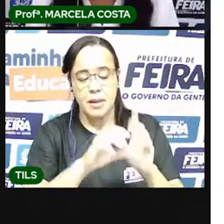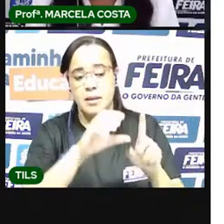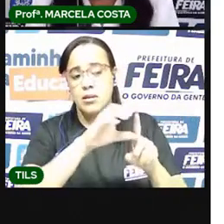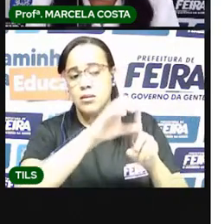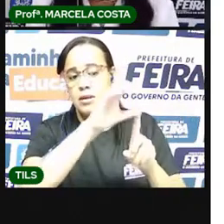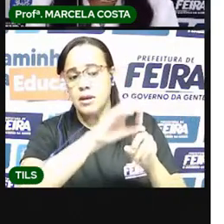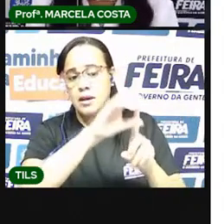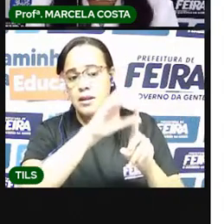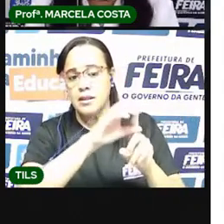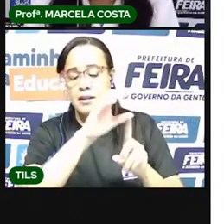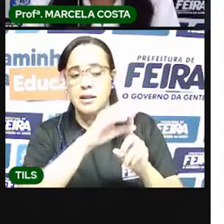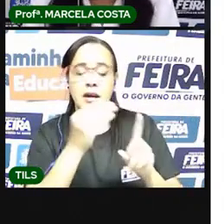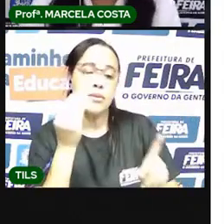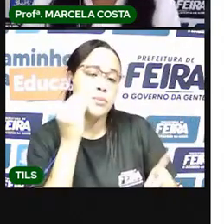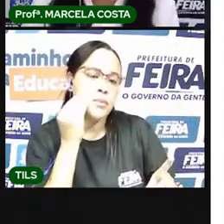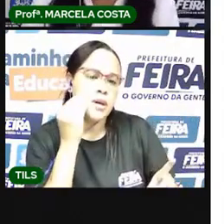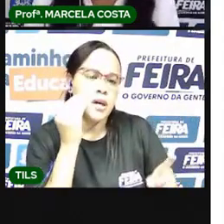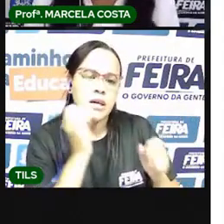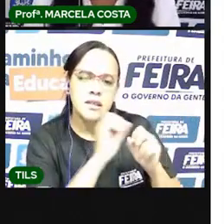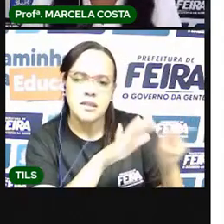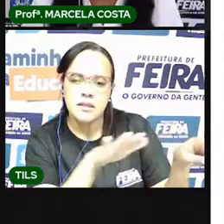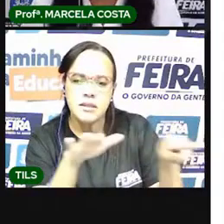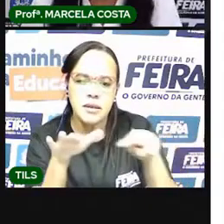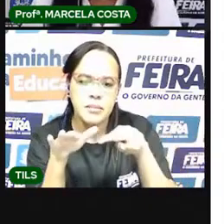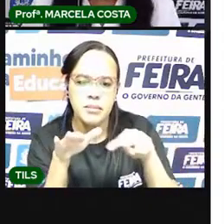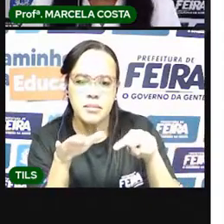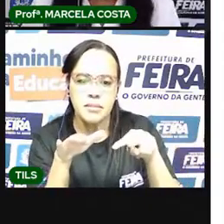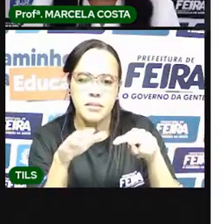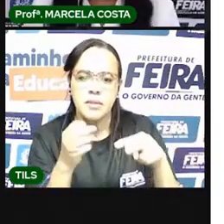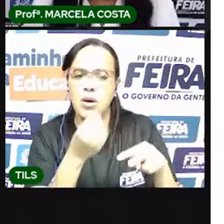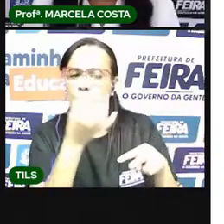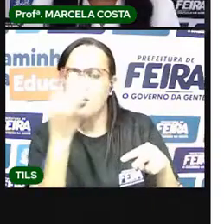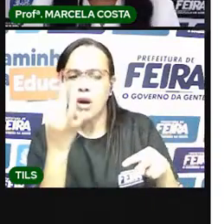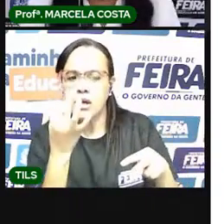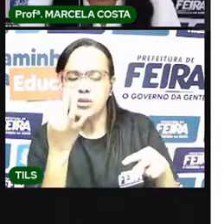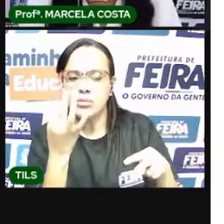os dias da semana. Vamos ver quais são os dias da semana?